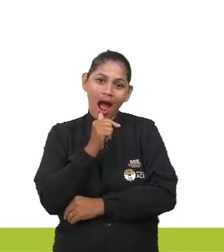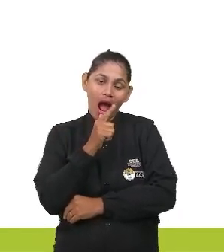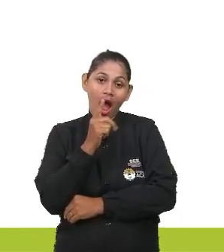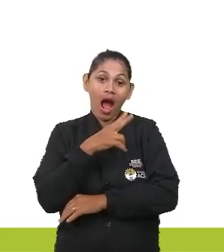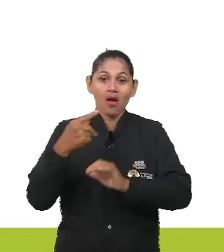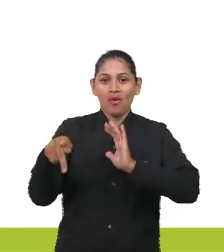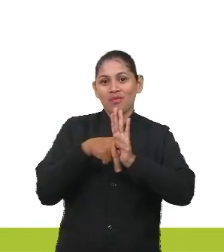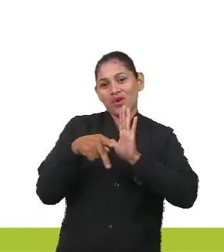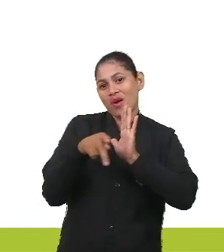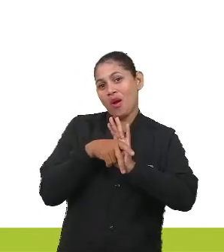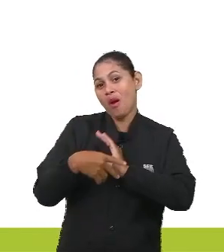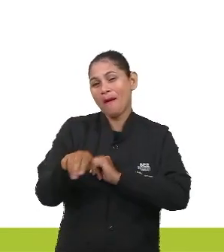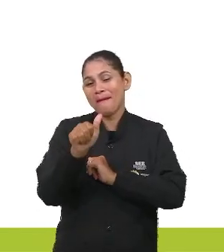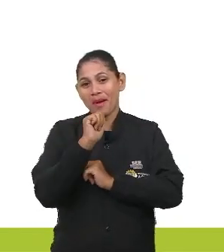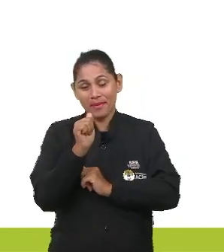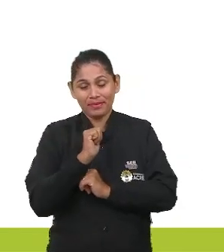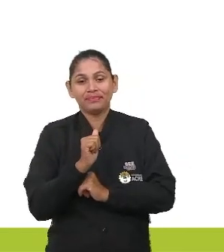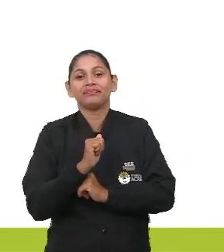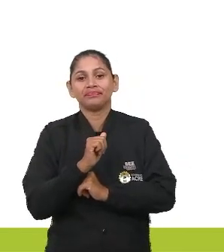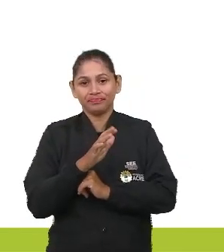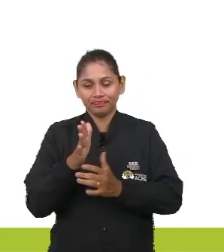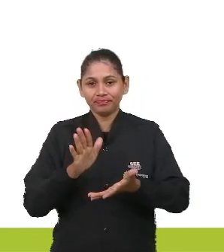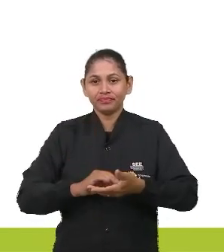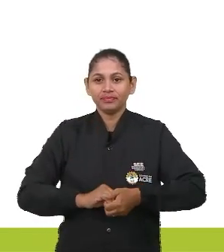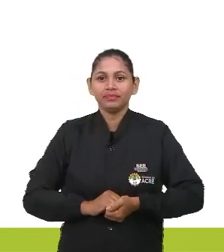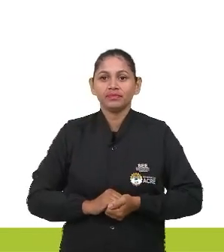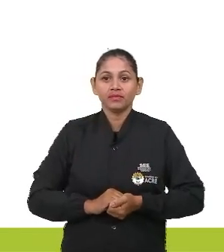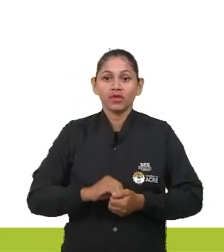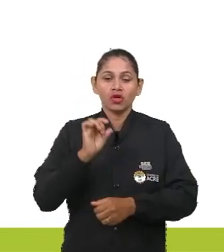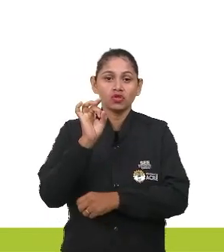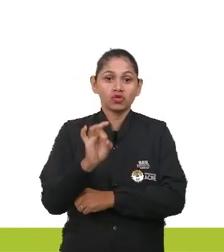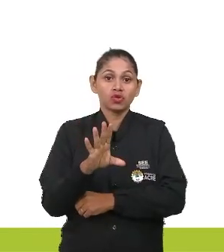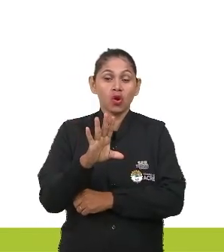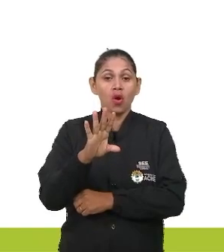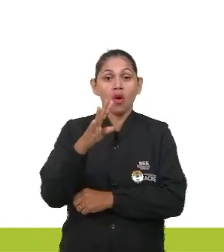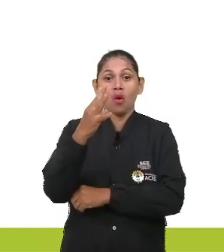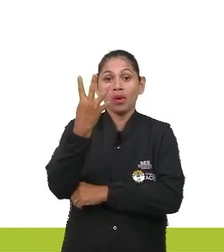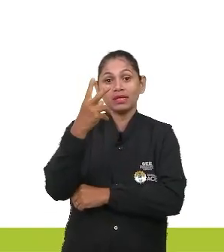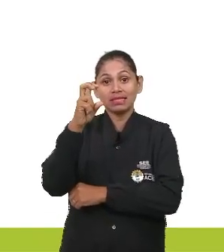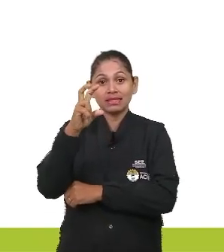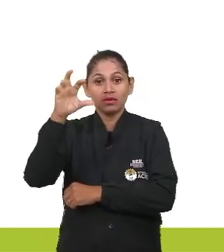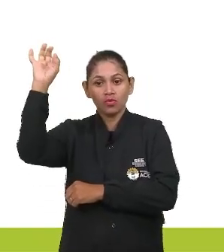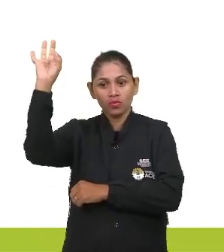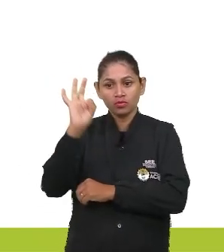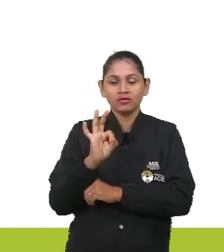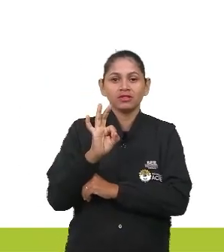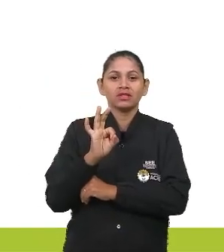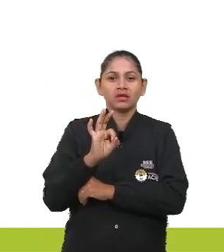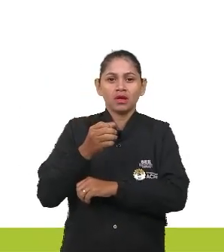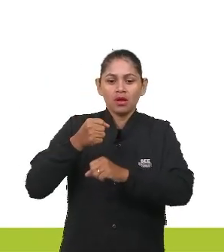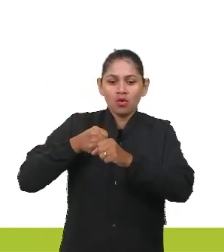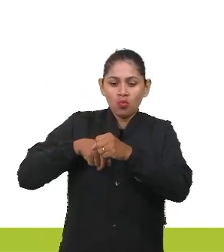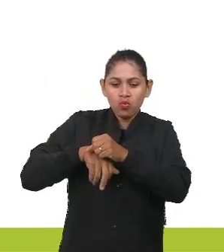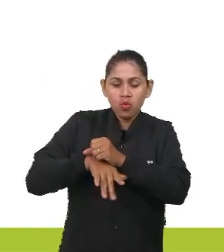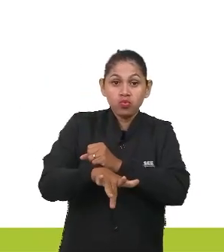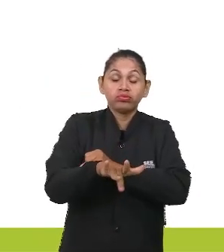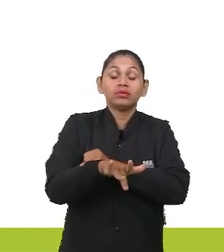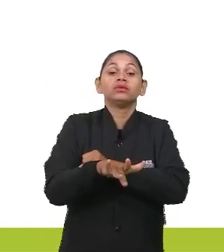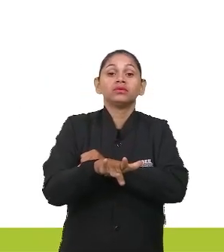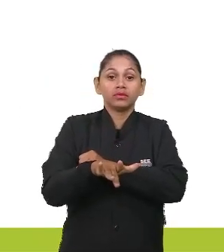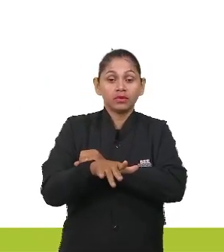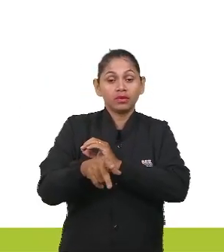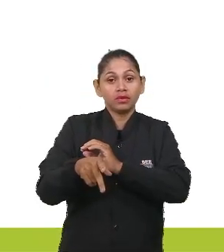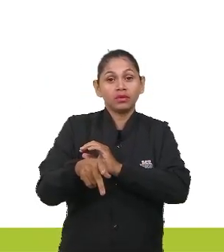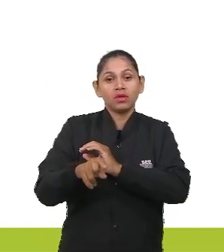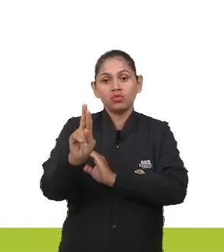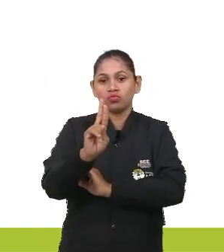coletas dos esgotos e apenas 45% dos esgotos são tratados. lembrando que